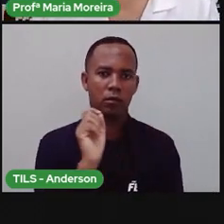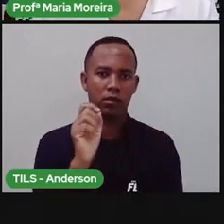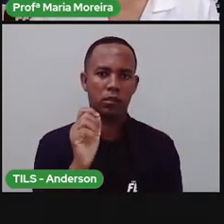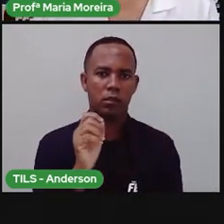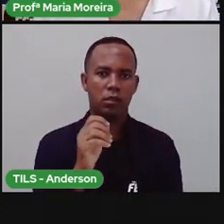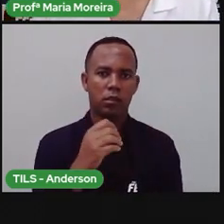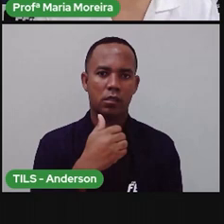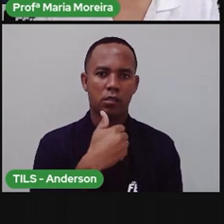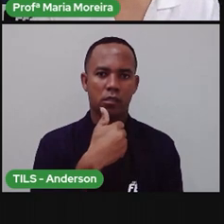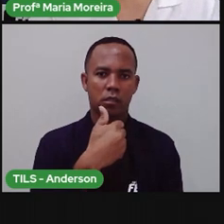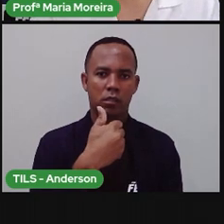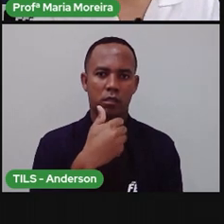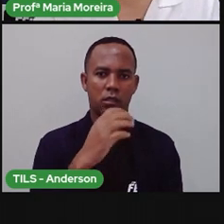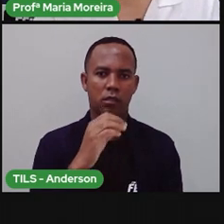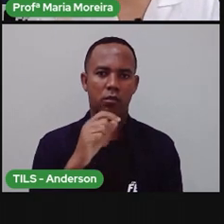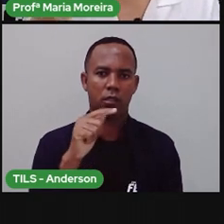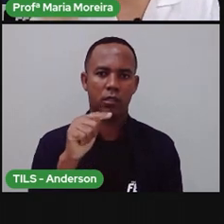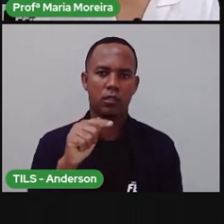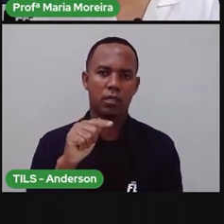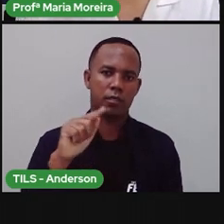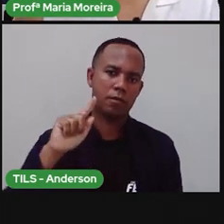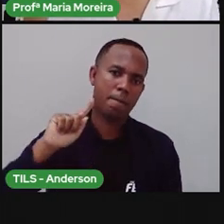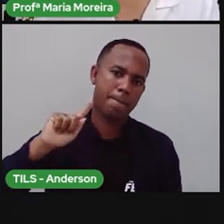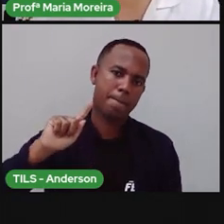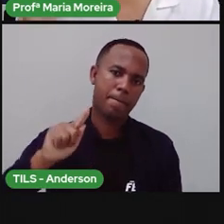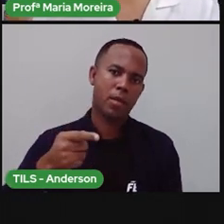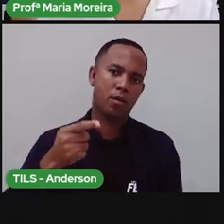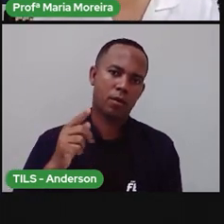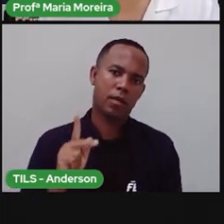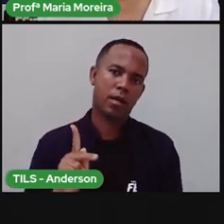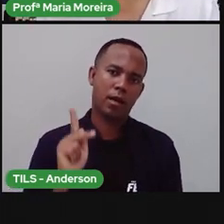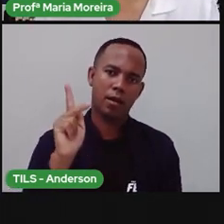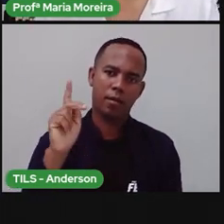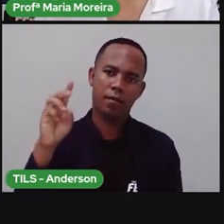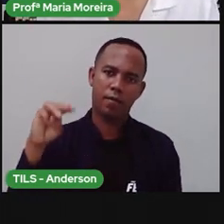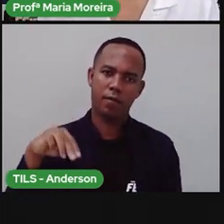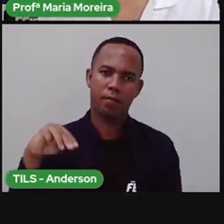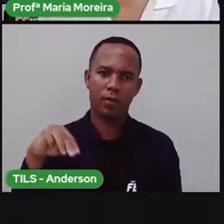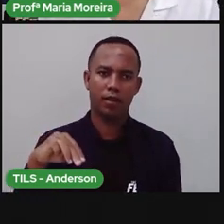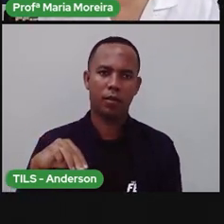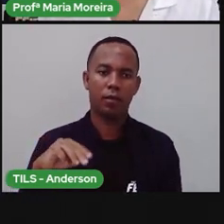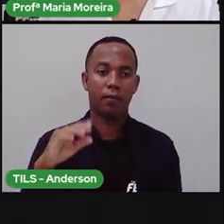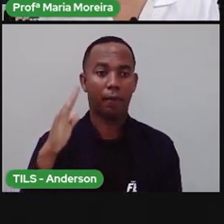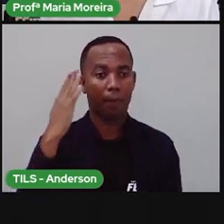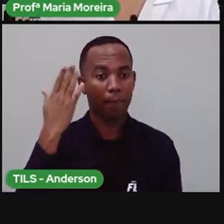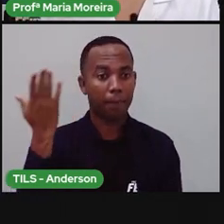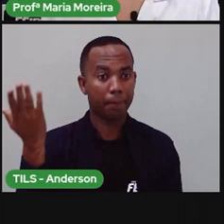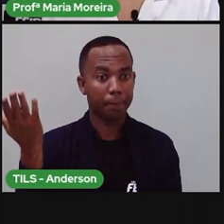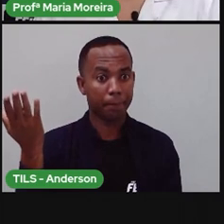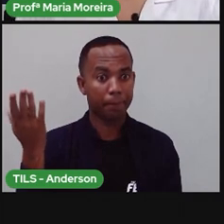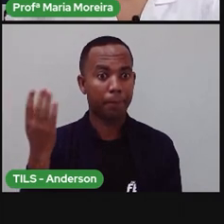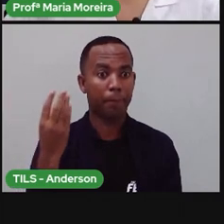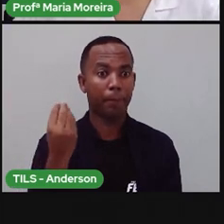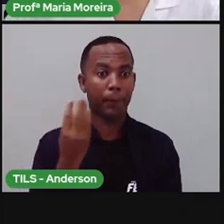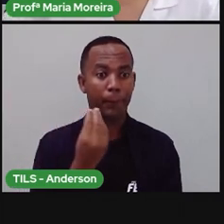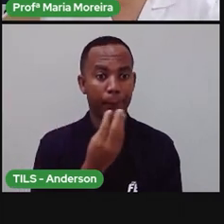aproximadamente 107 mil quilômetros. Imagine só. Será que? Você acha